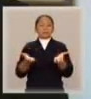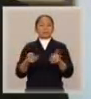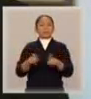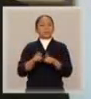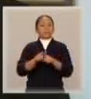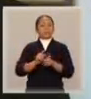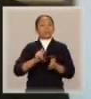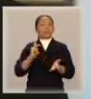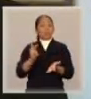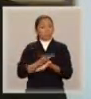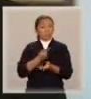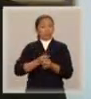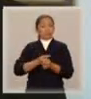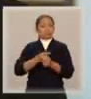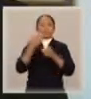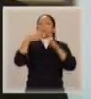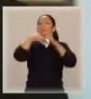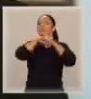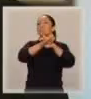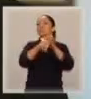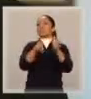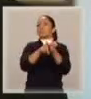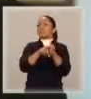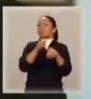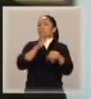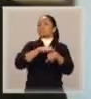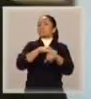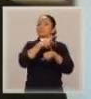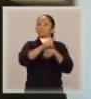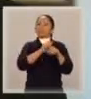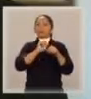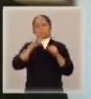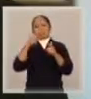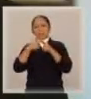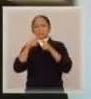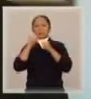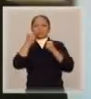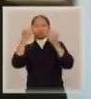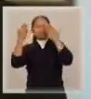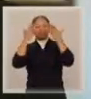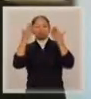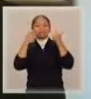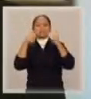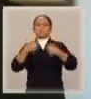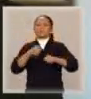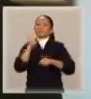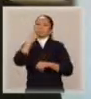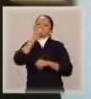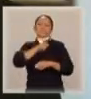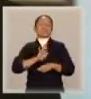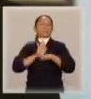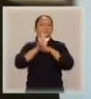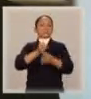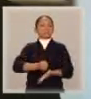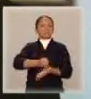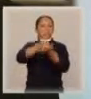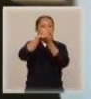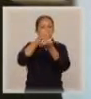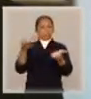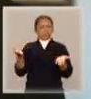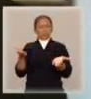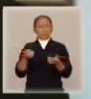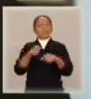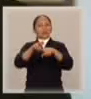também por uma situação cultural, por uma situação psicológica, precisam de apoio. Por isso é a matéria do